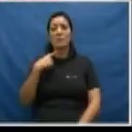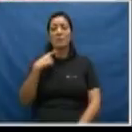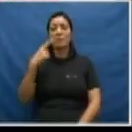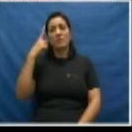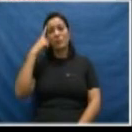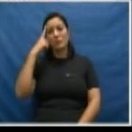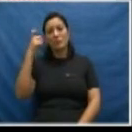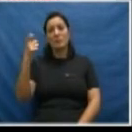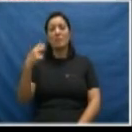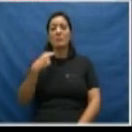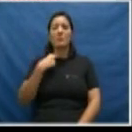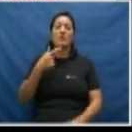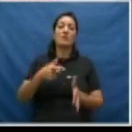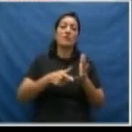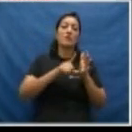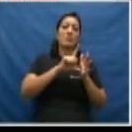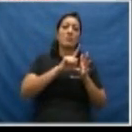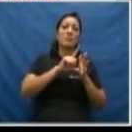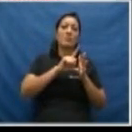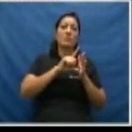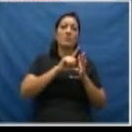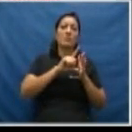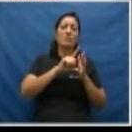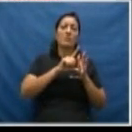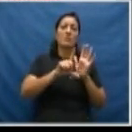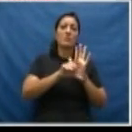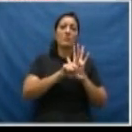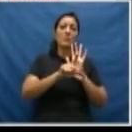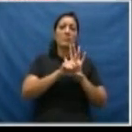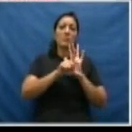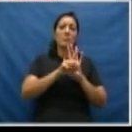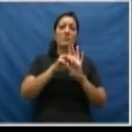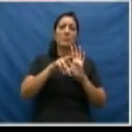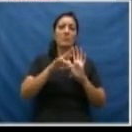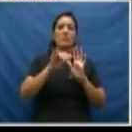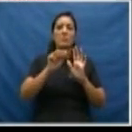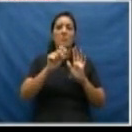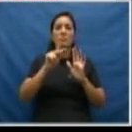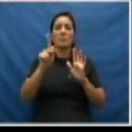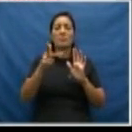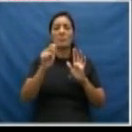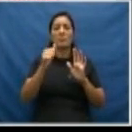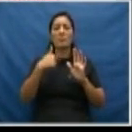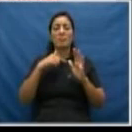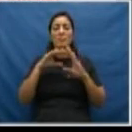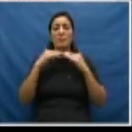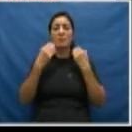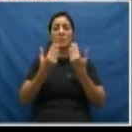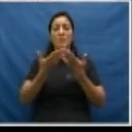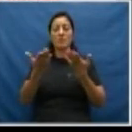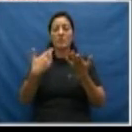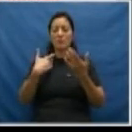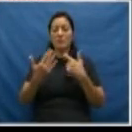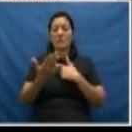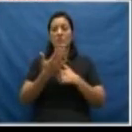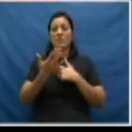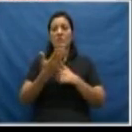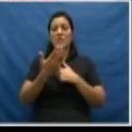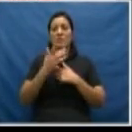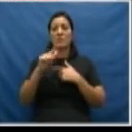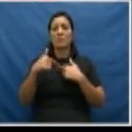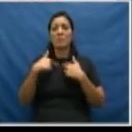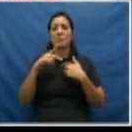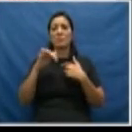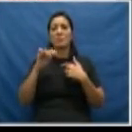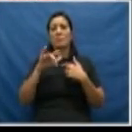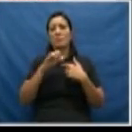...de gênero. Antes da aprovação da lei Maria da Penha, nós conseguimos aprovar na Câmara Federal, com o auxílio da bancada feminina, a